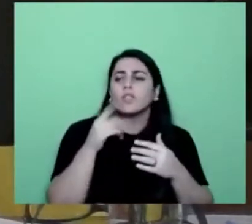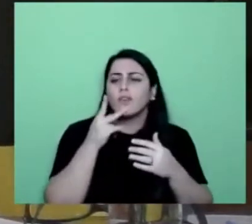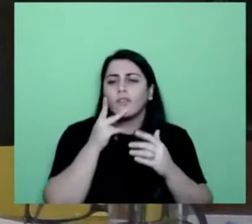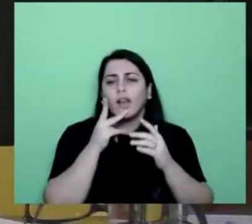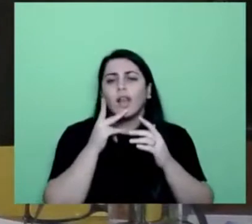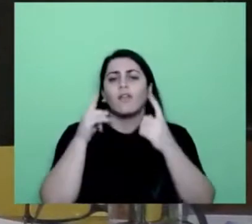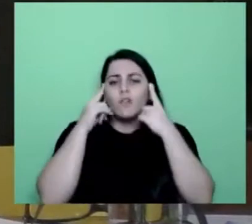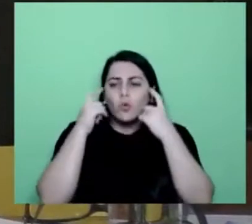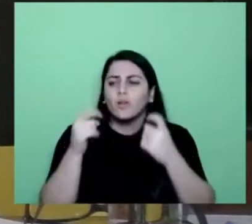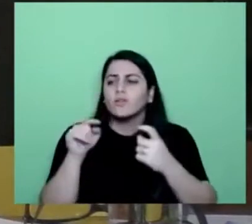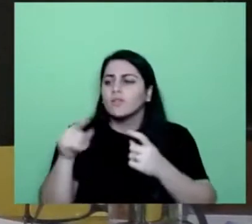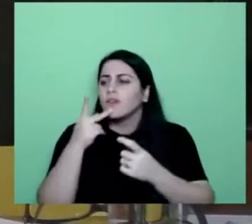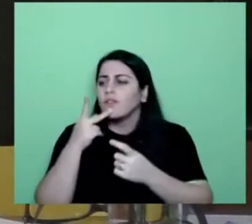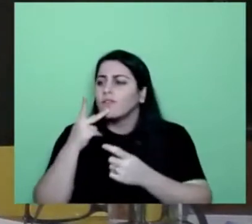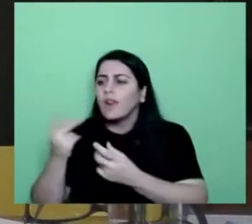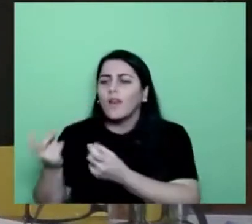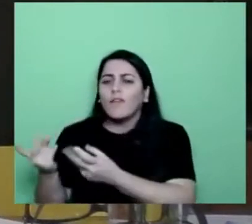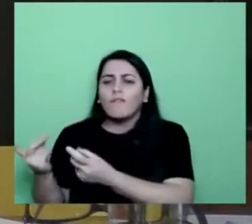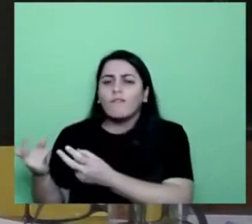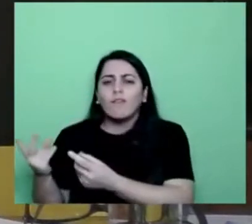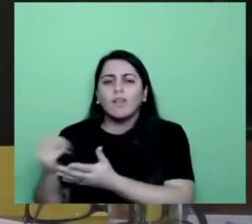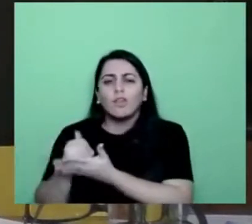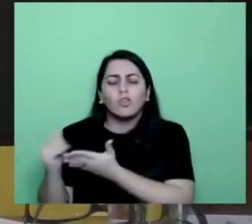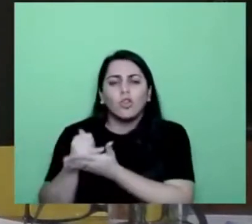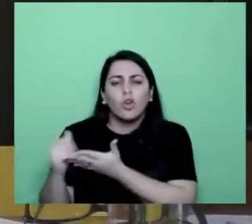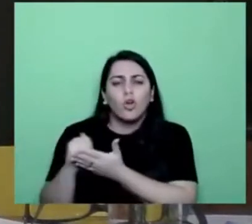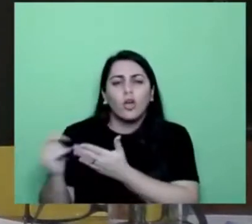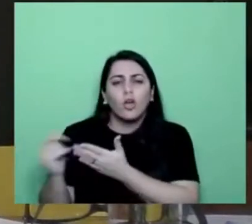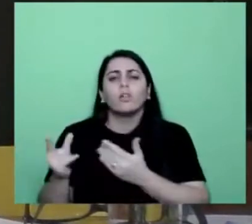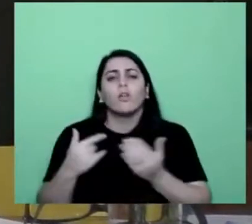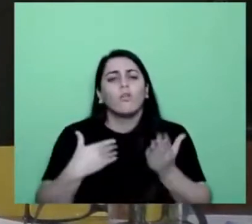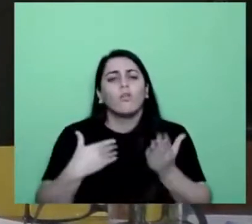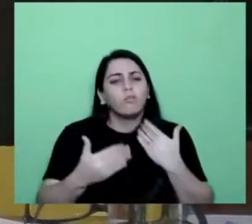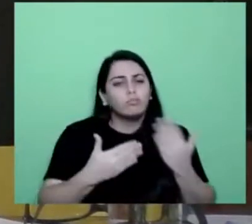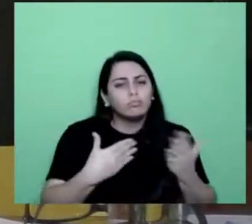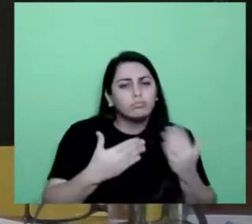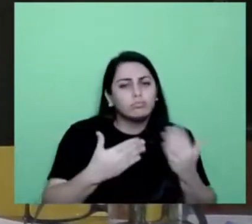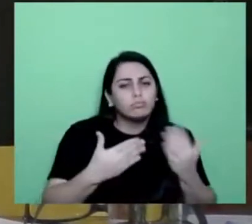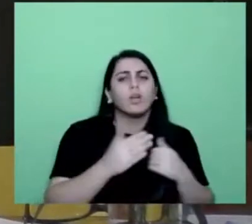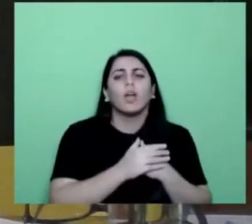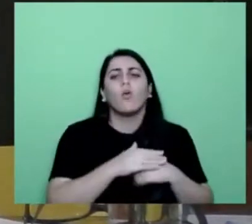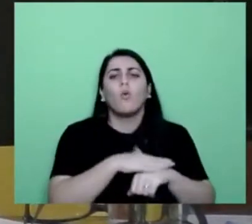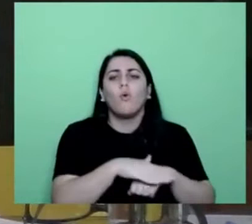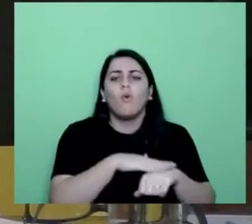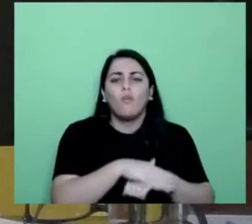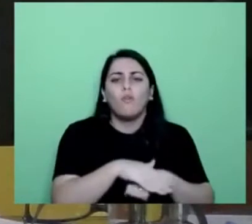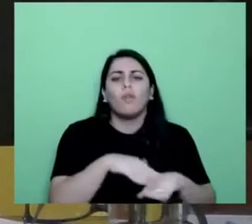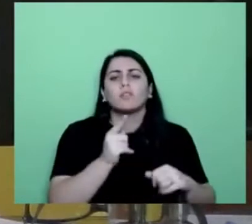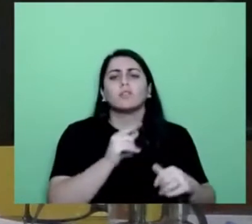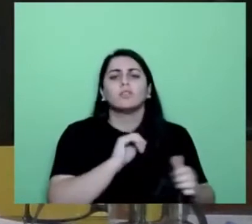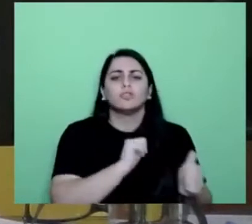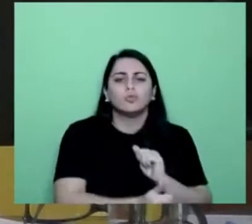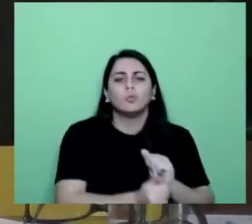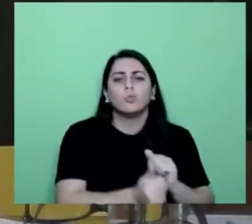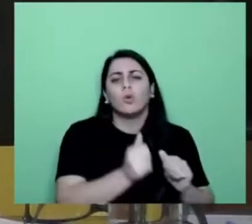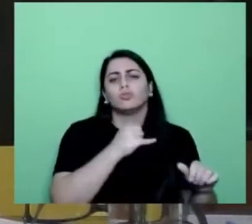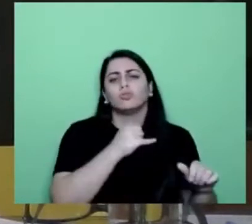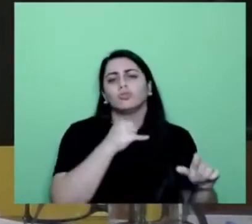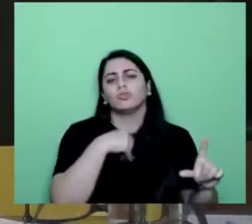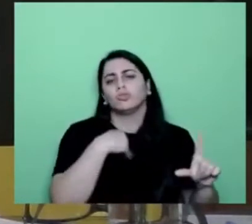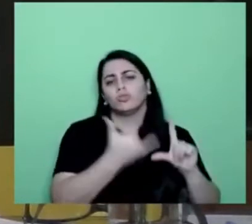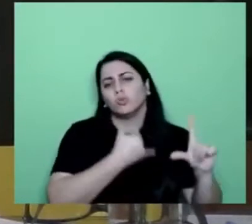abordar o tráfico. O educador trabalha com o menino, com o esporte, com o lúdico. Volta para o técnico e traz toda a sua observação.